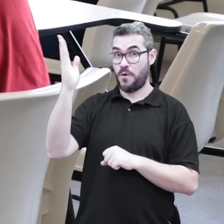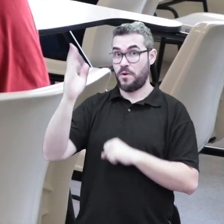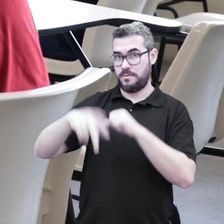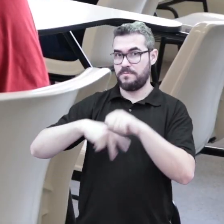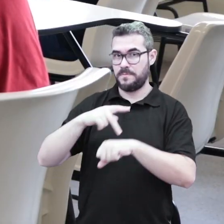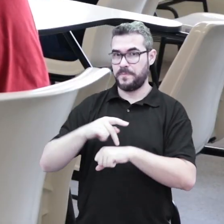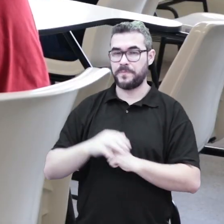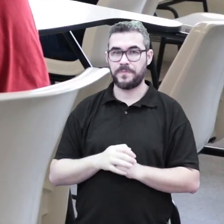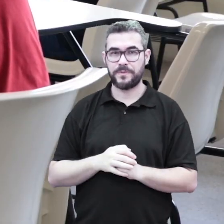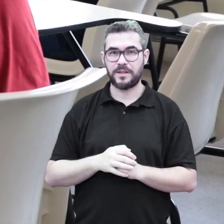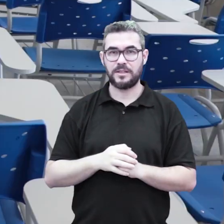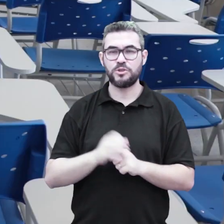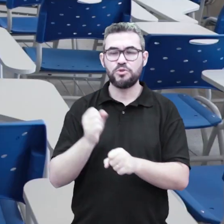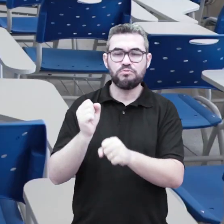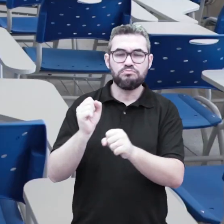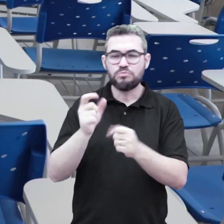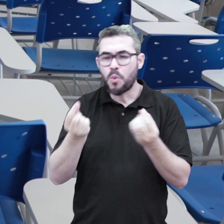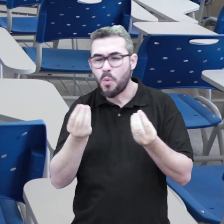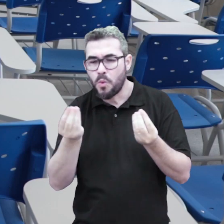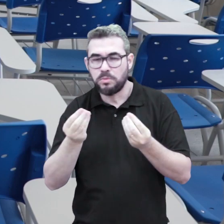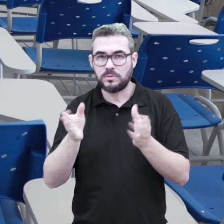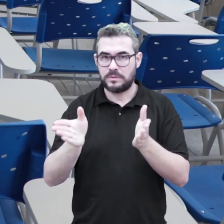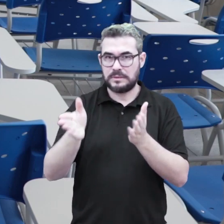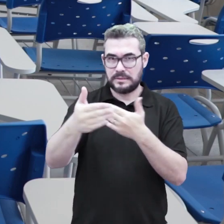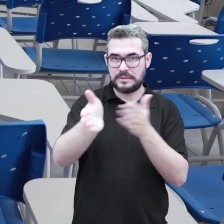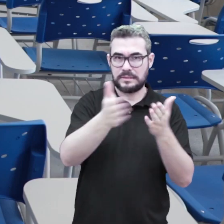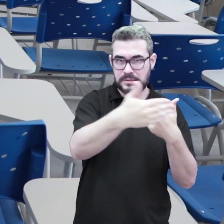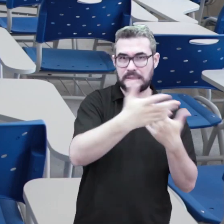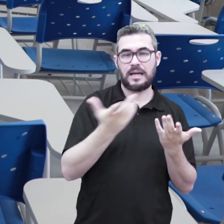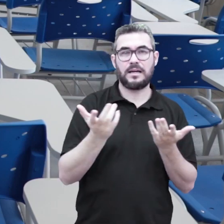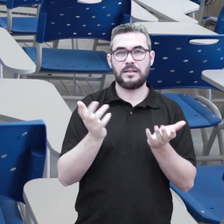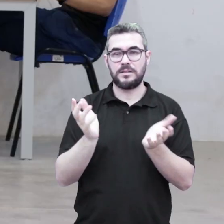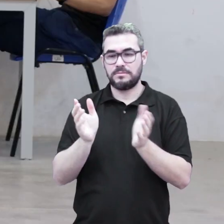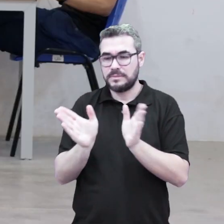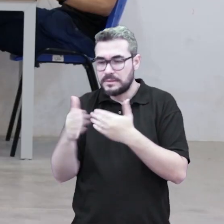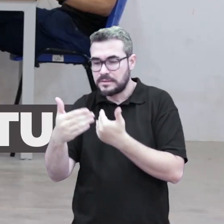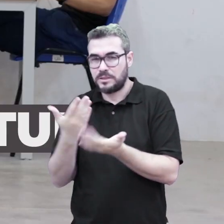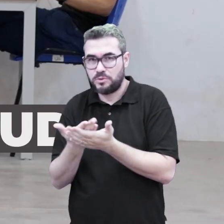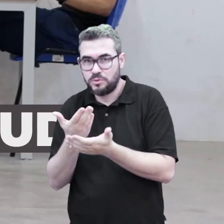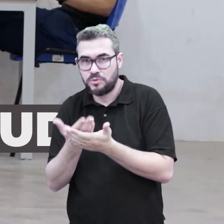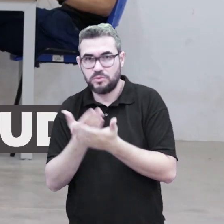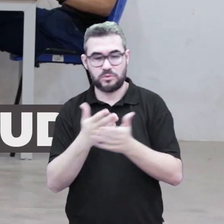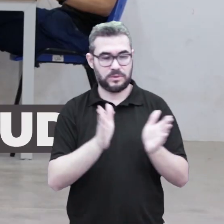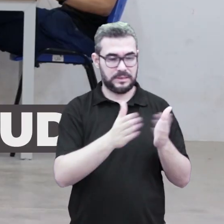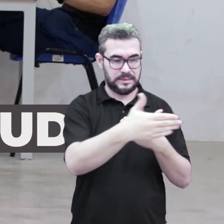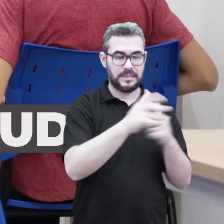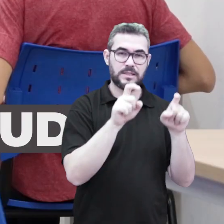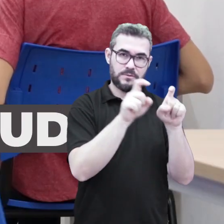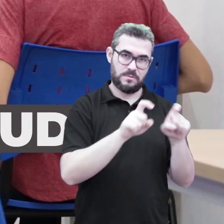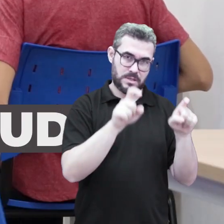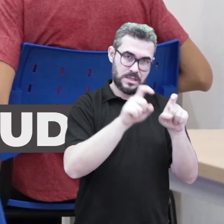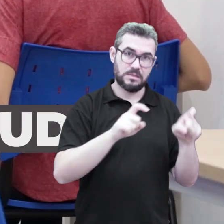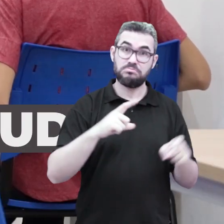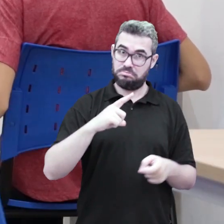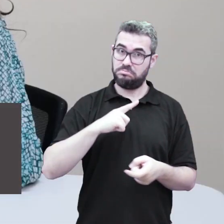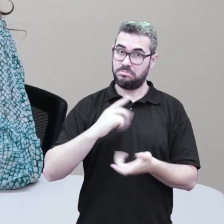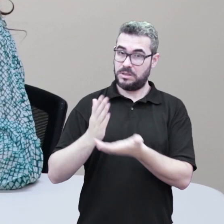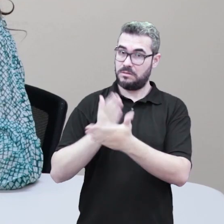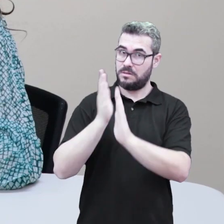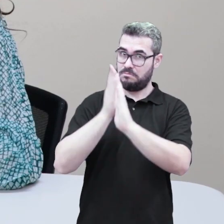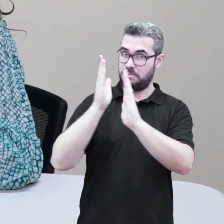renome fora do país. A estrutura do curso conta com salas de aula, ambientes de estudo individual e em grupo,